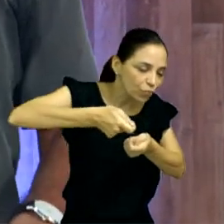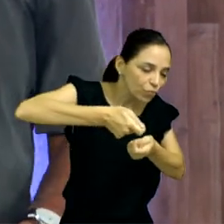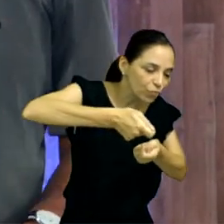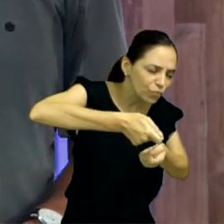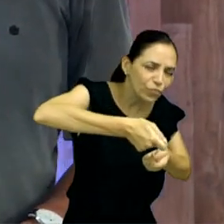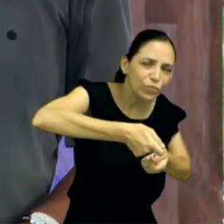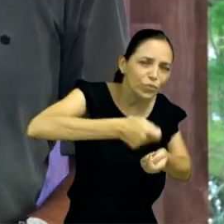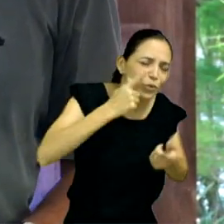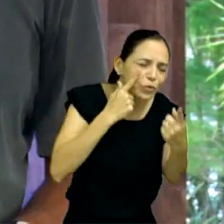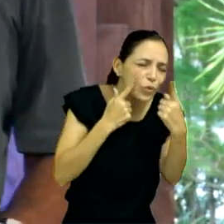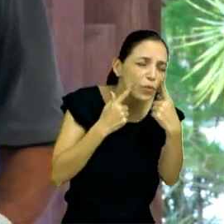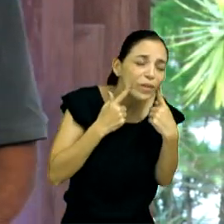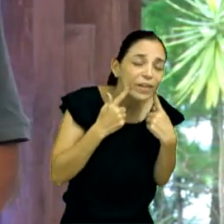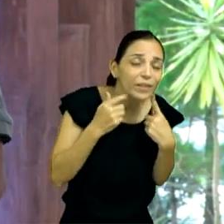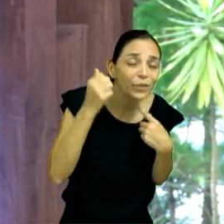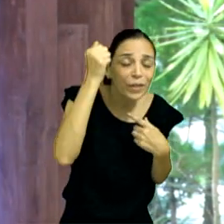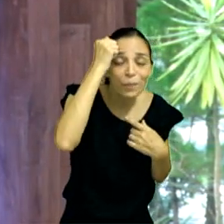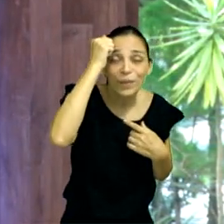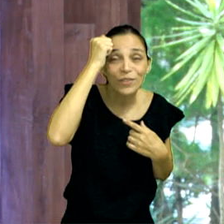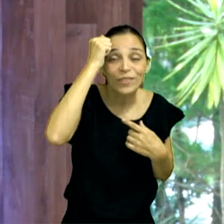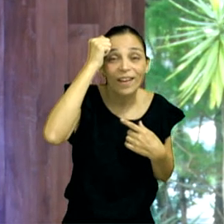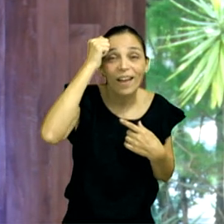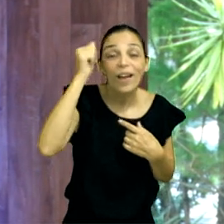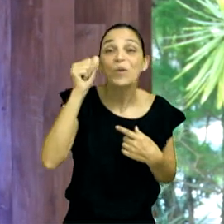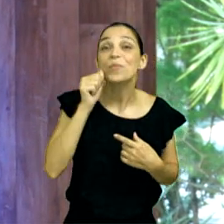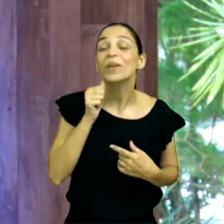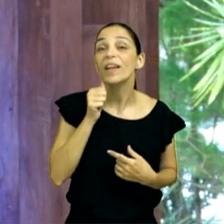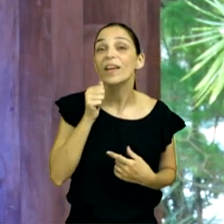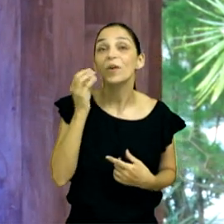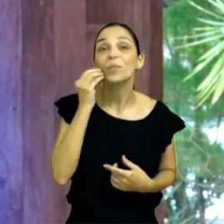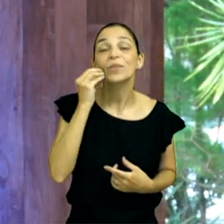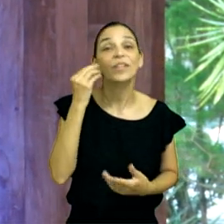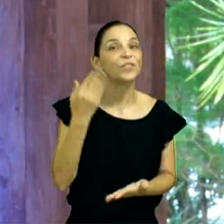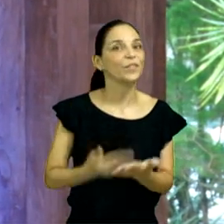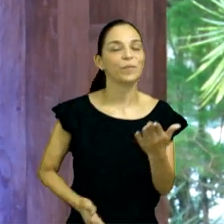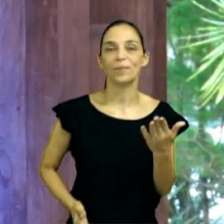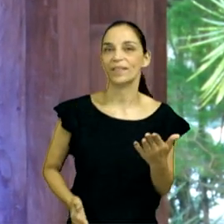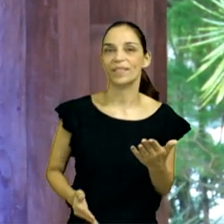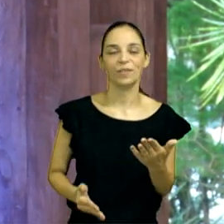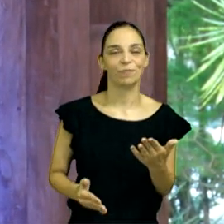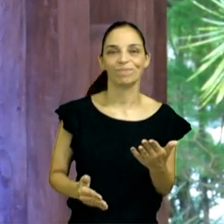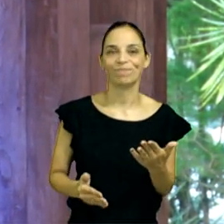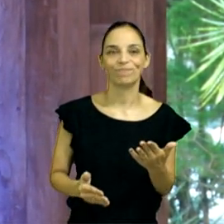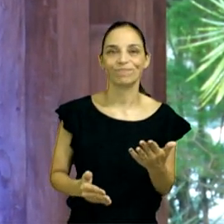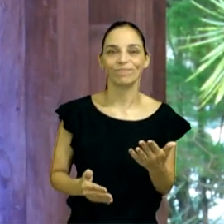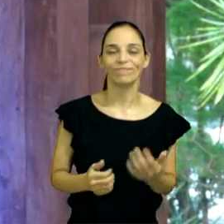ungüento. Ela não perdeu a oportunidade, amados, não de fazer uma média com Deus,